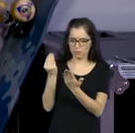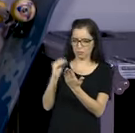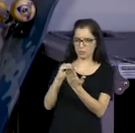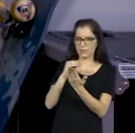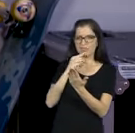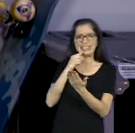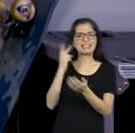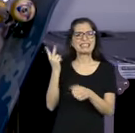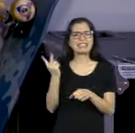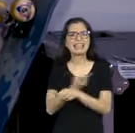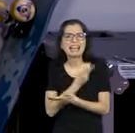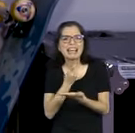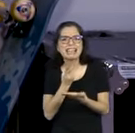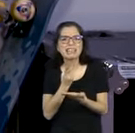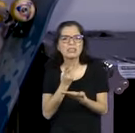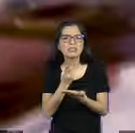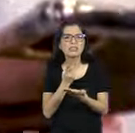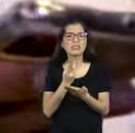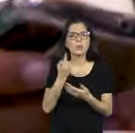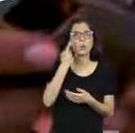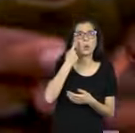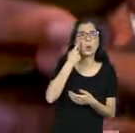não me lembro. Manda aí algum deles.